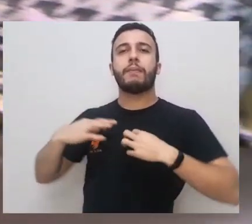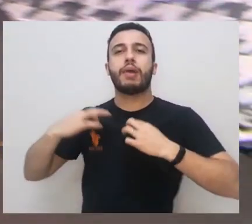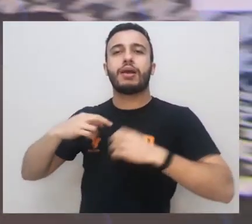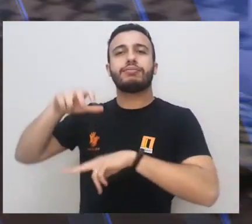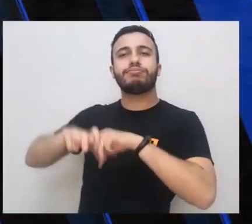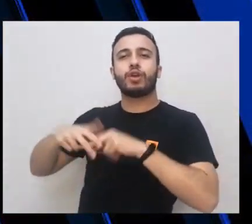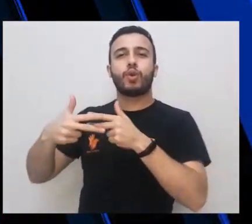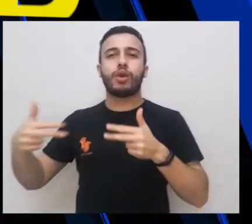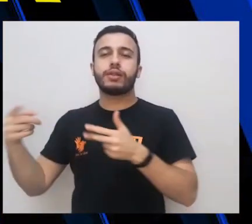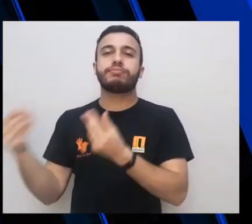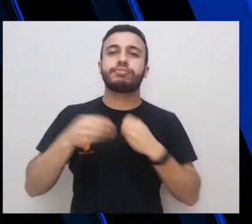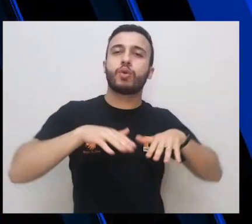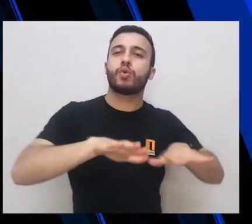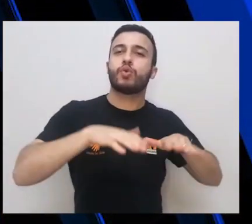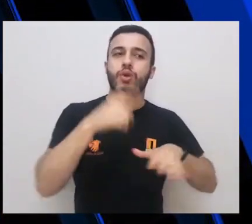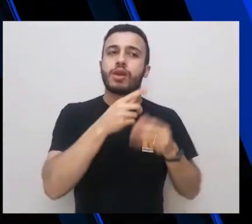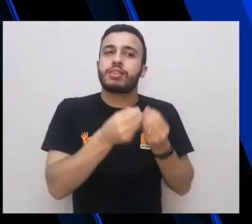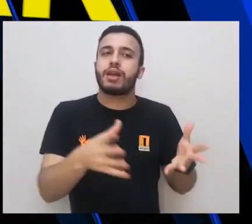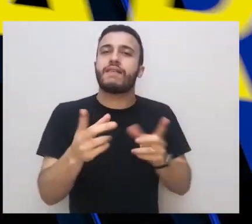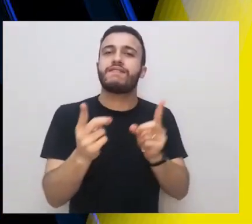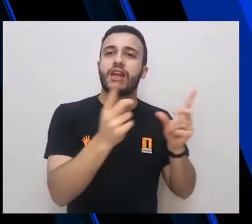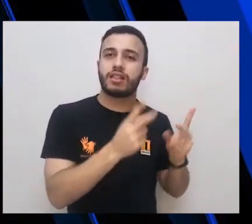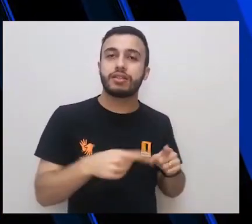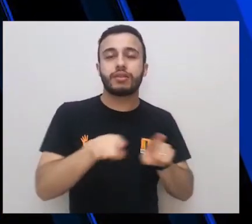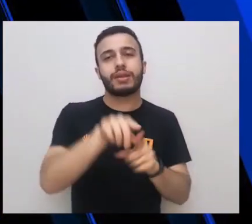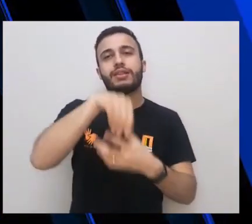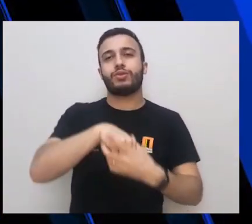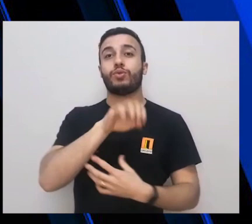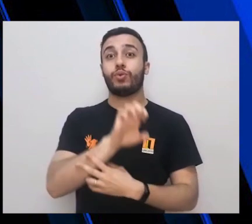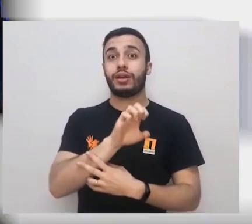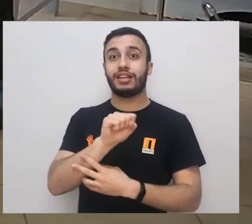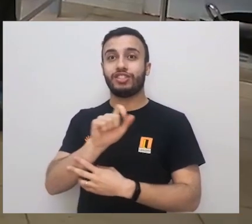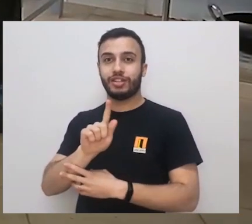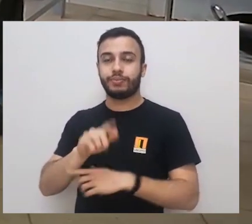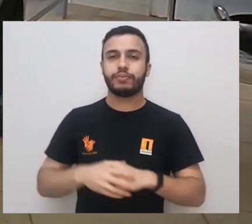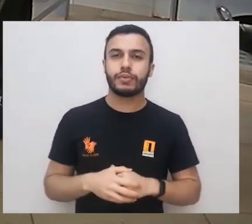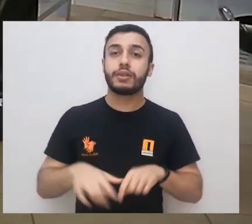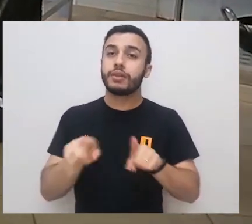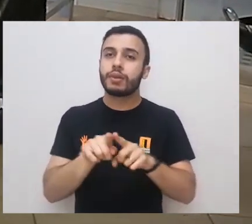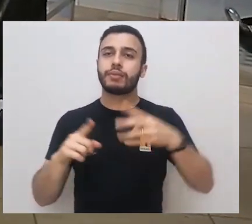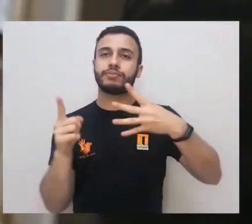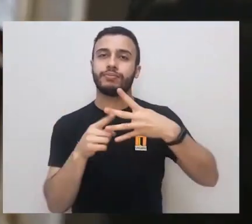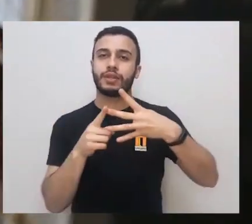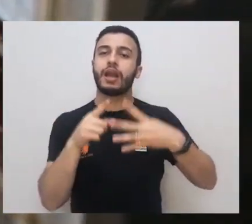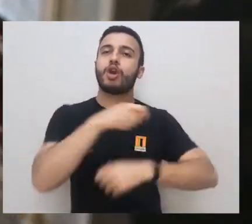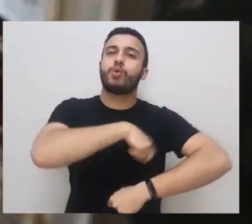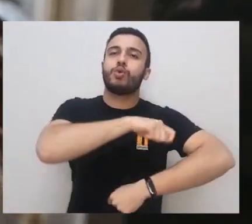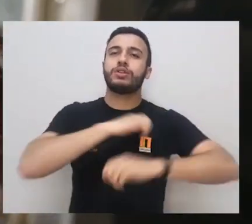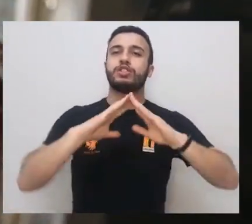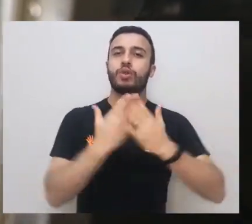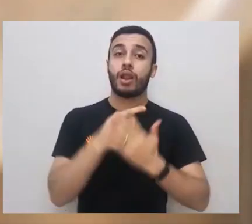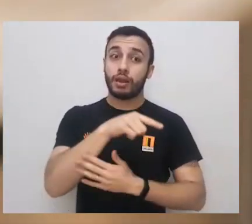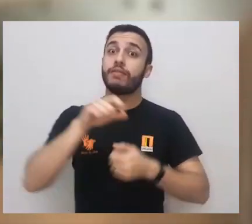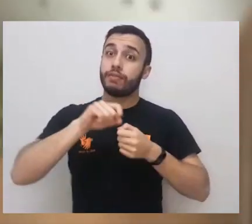fornecedores da Renault, uma prática de economia circular também conectada com o E do ESG. A segunda é a Cozinha Escola, onde são